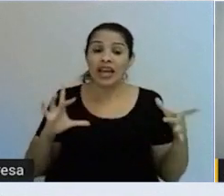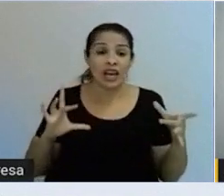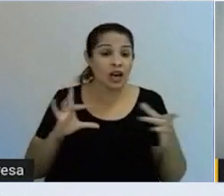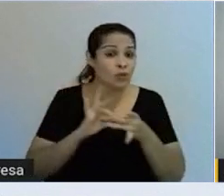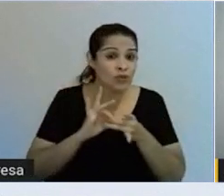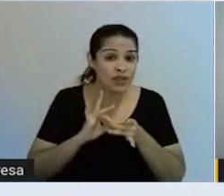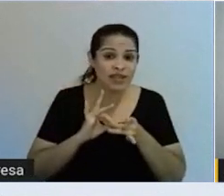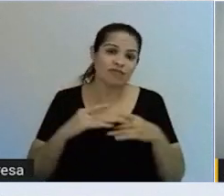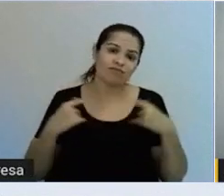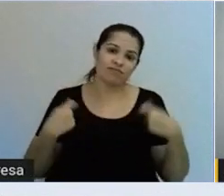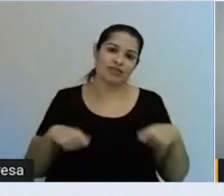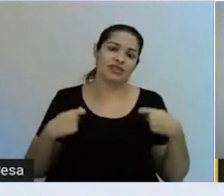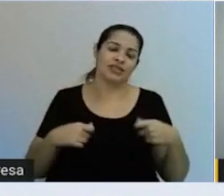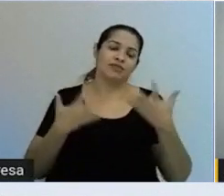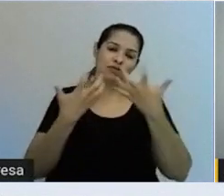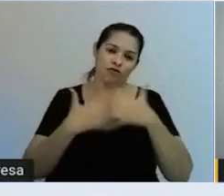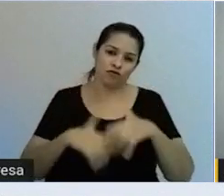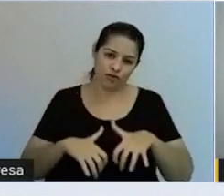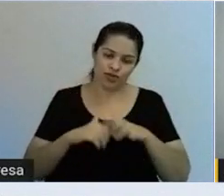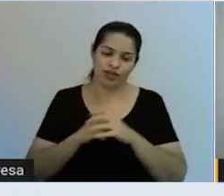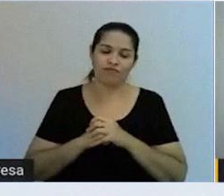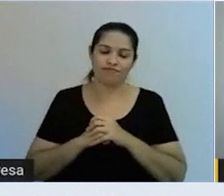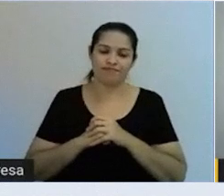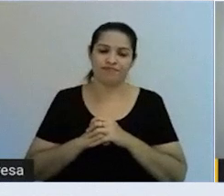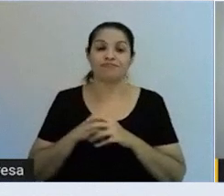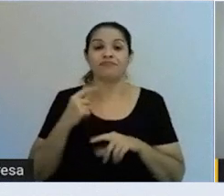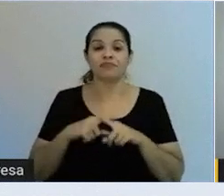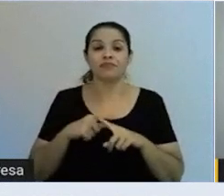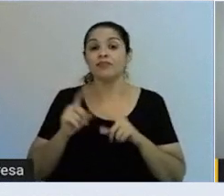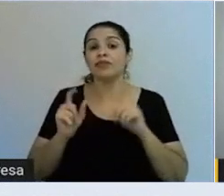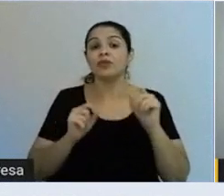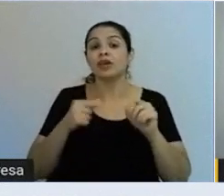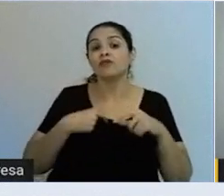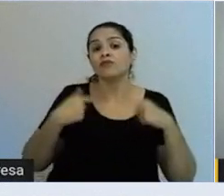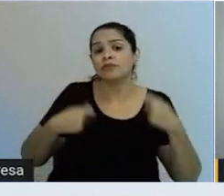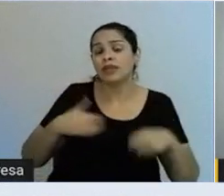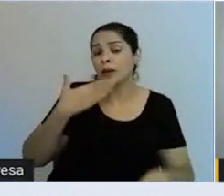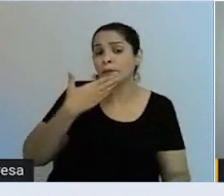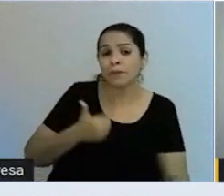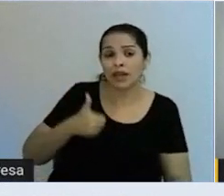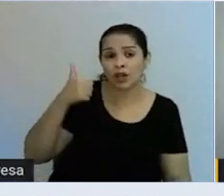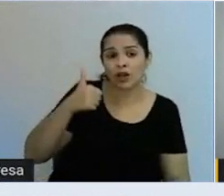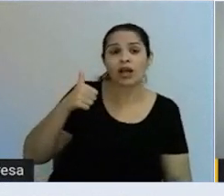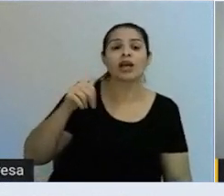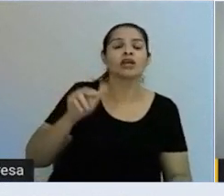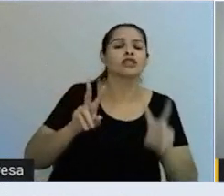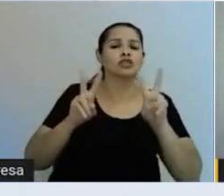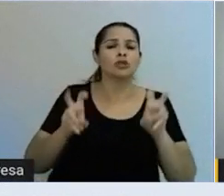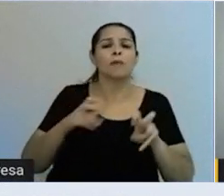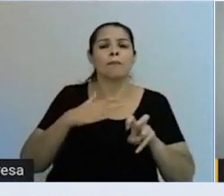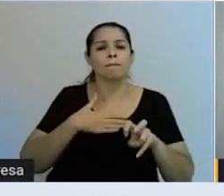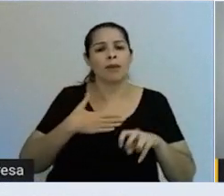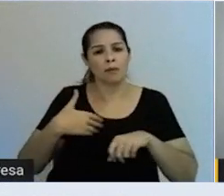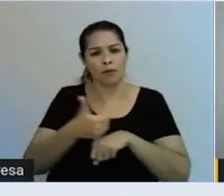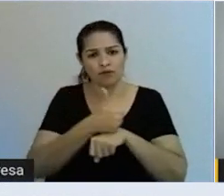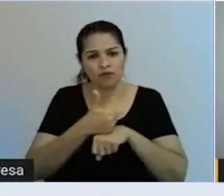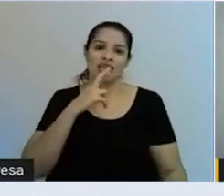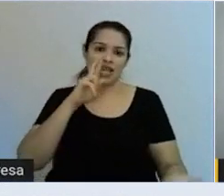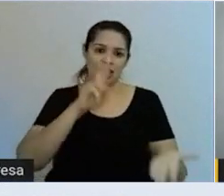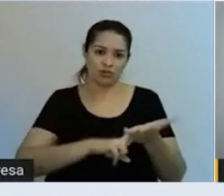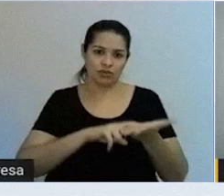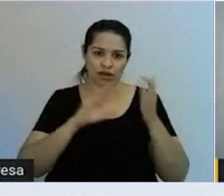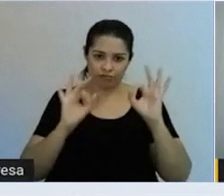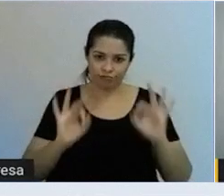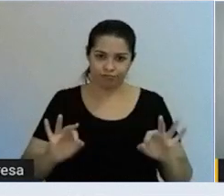E junto lá com a educação e treinamento, que eu vou precisar melhorar a performance do meu pessoal. Vou ter que entender a dificuldade deles.